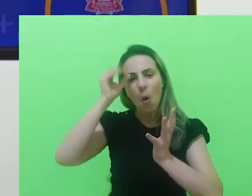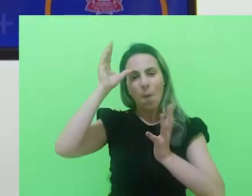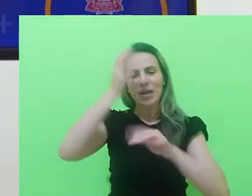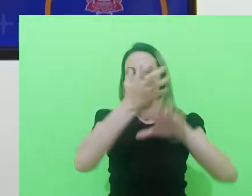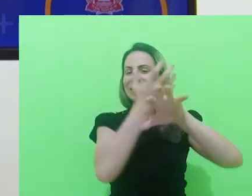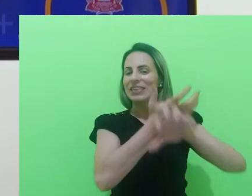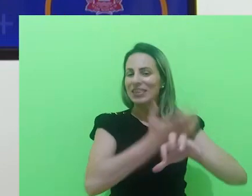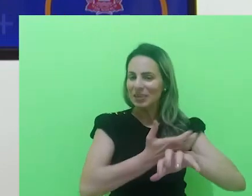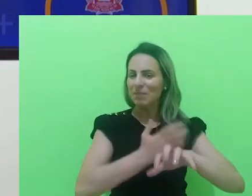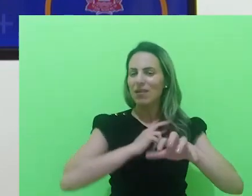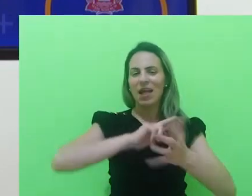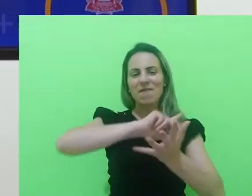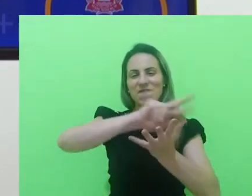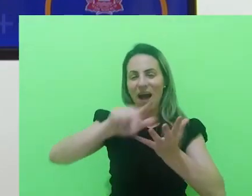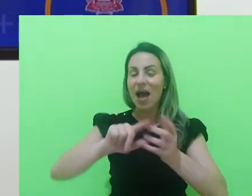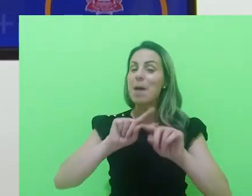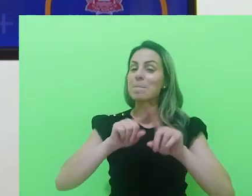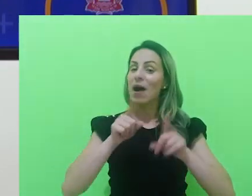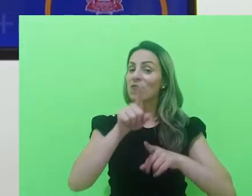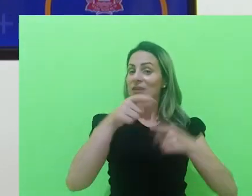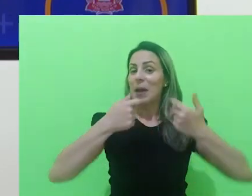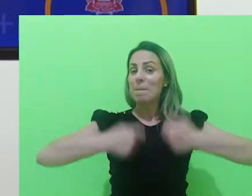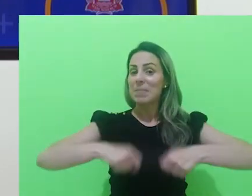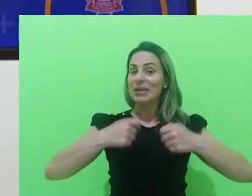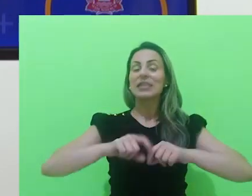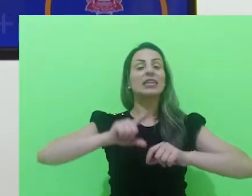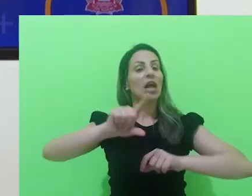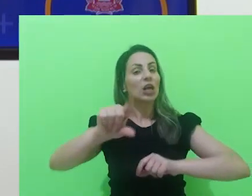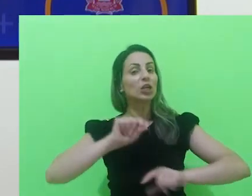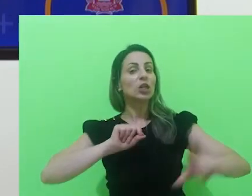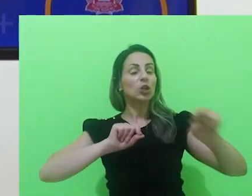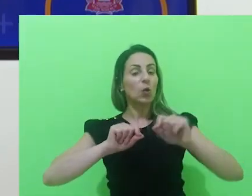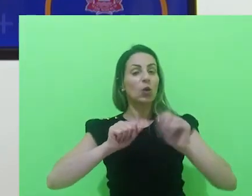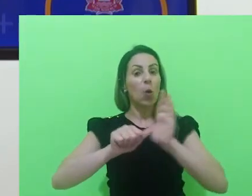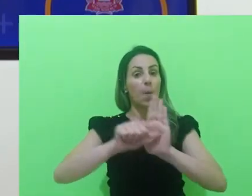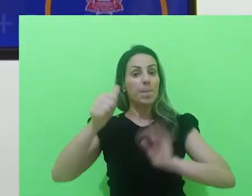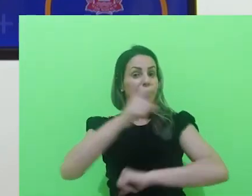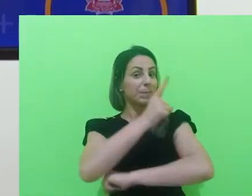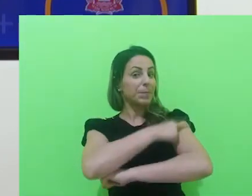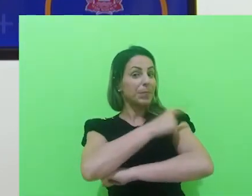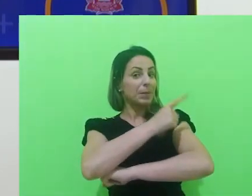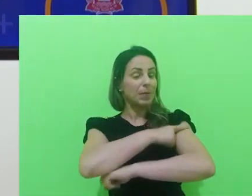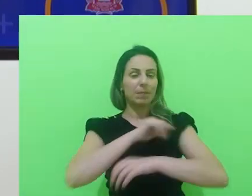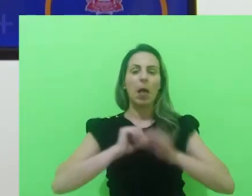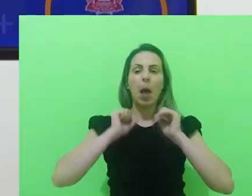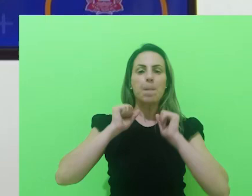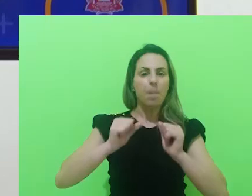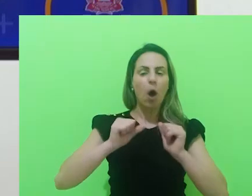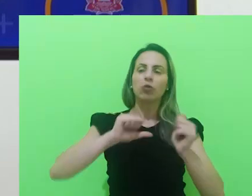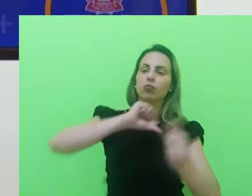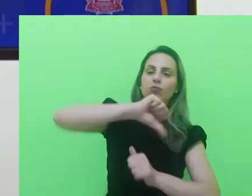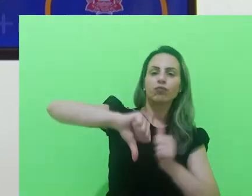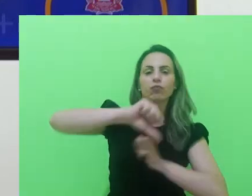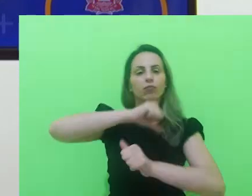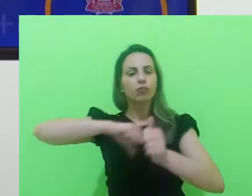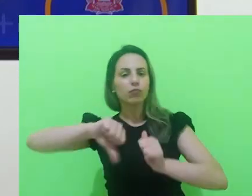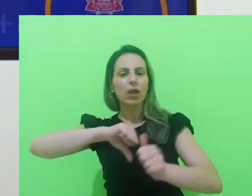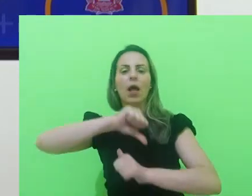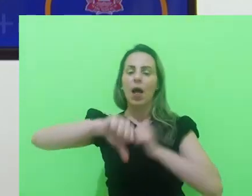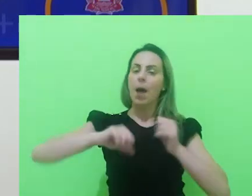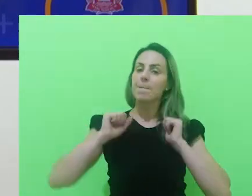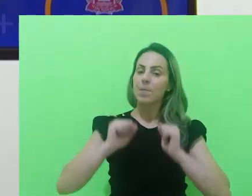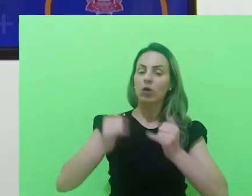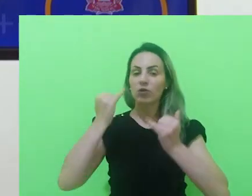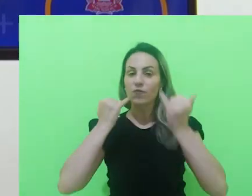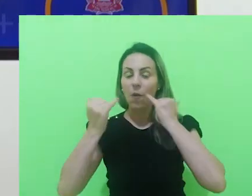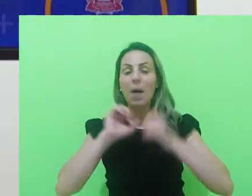disciplinas. No entanto, você tem que fazer uma escolha, já a partir do primeiro ano, podendo ou não ficar migrando de uma para outra itinerária.